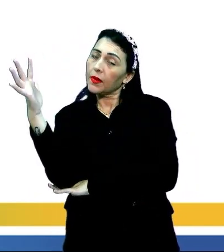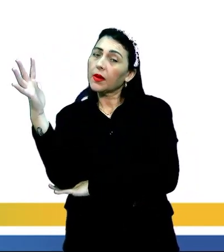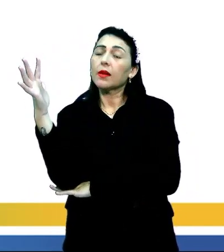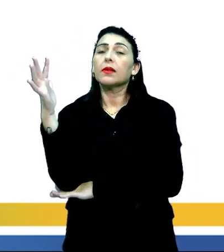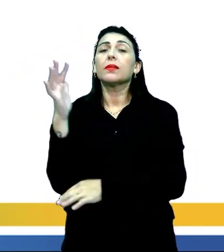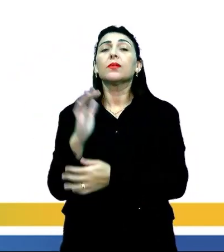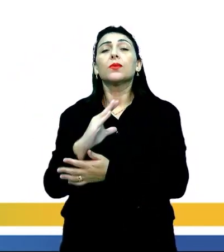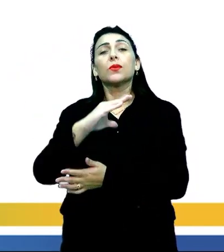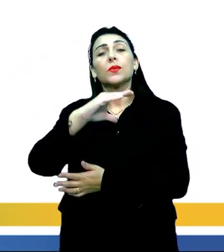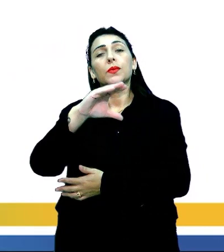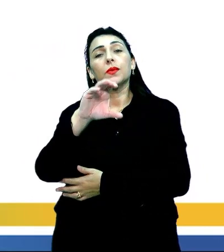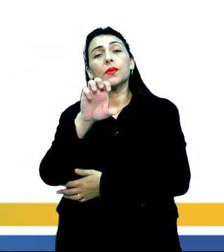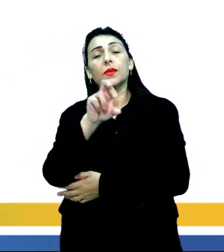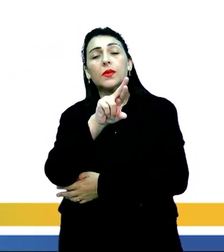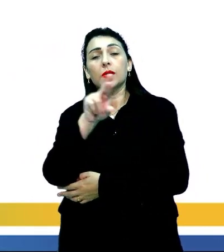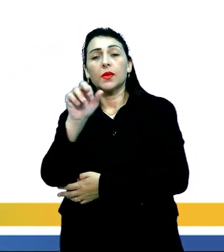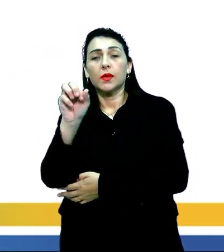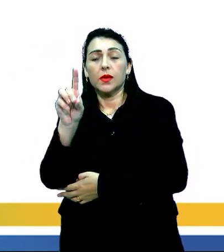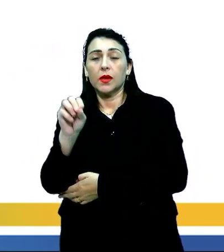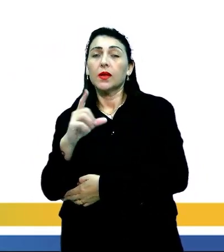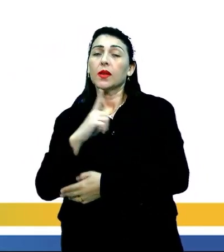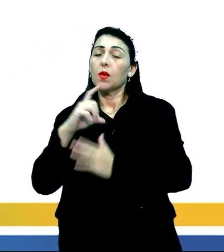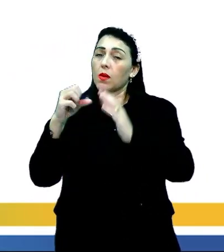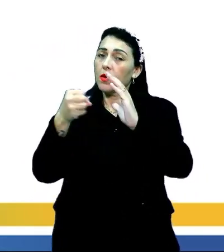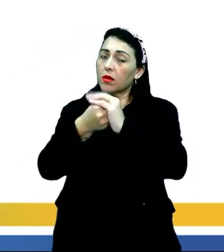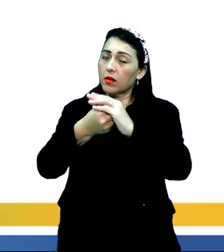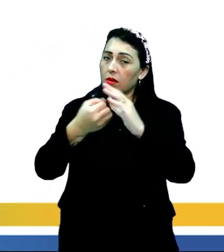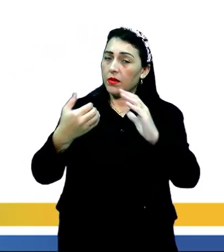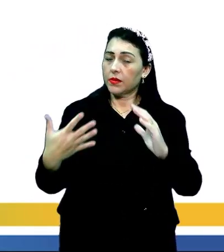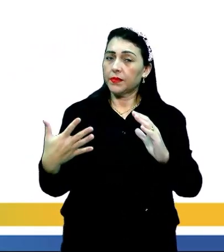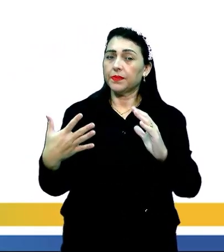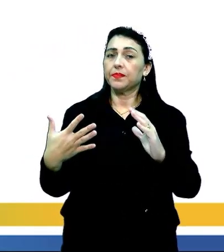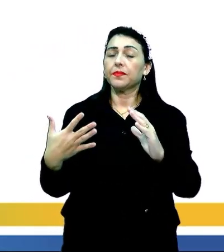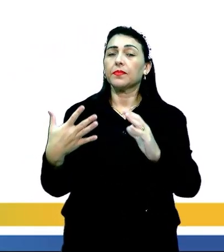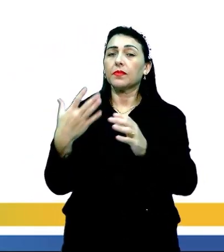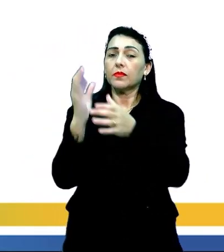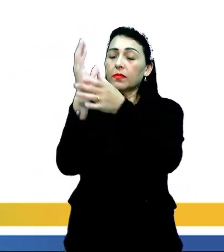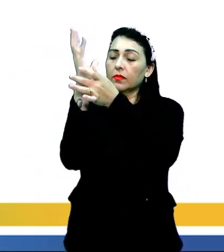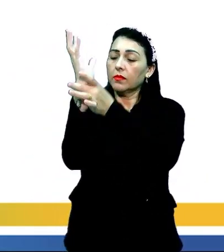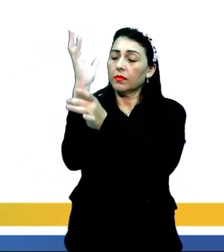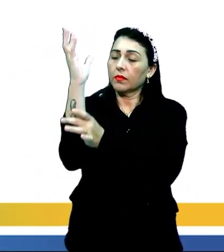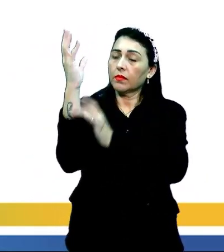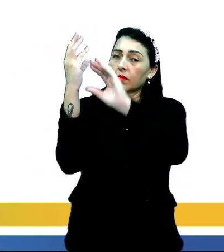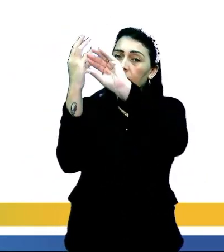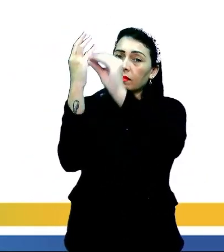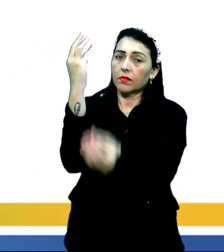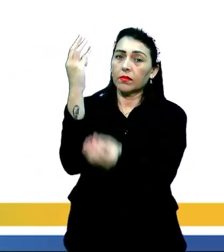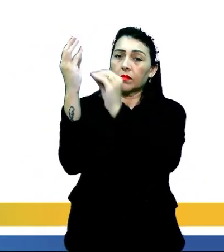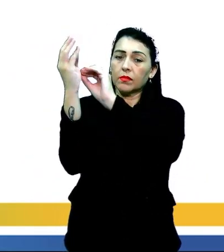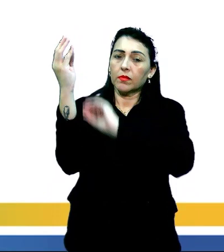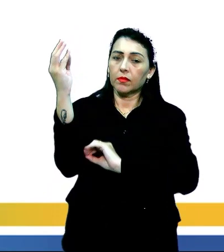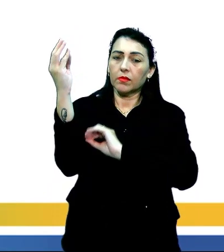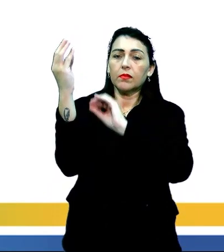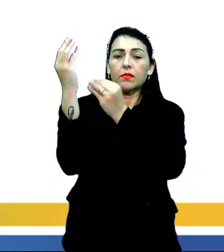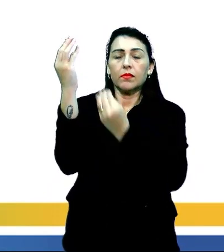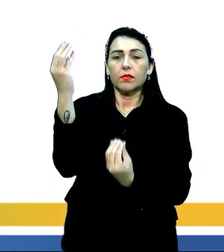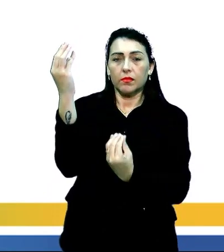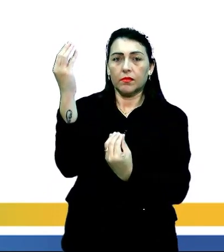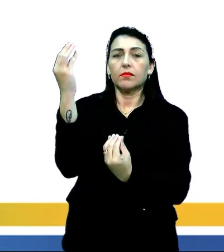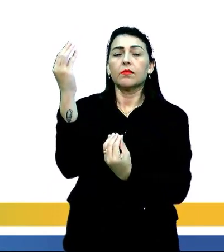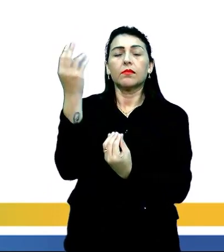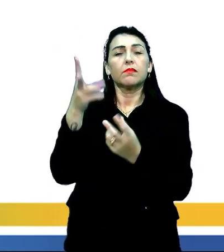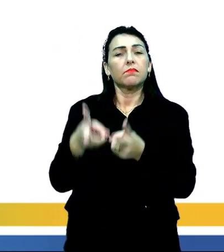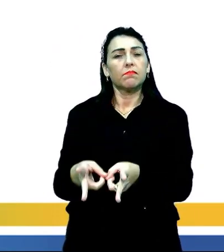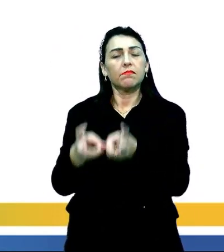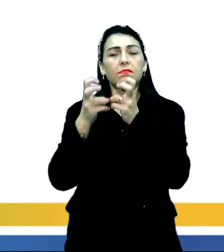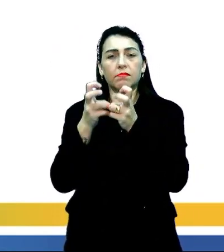no domínio do Cerrado, ela tem uma característica que é troncos e galhos retorcidos. Então, você pode